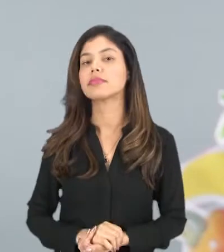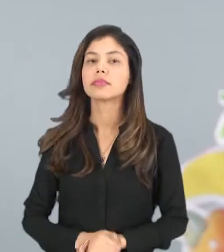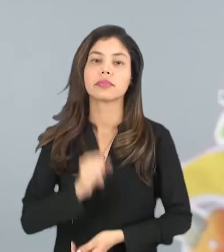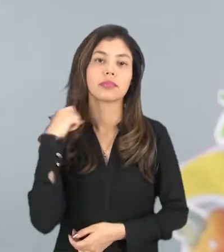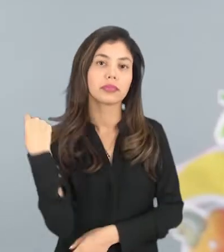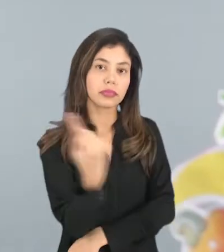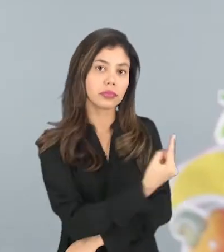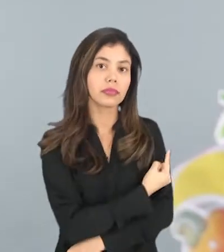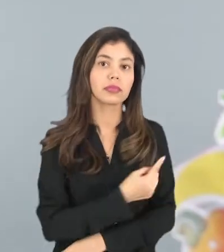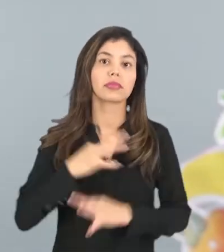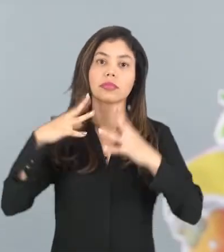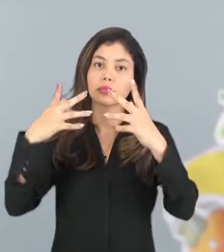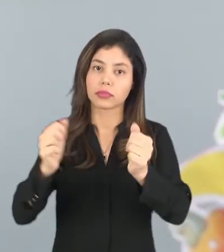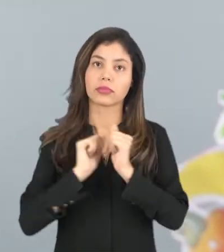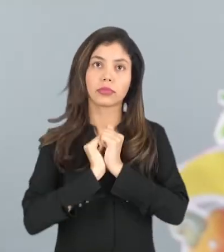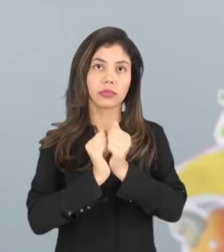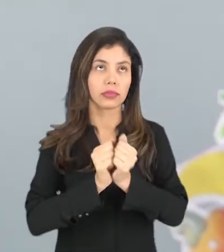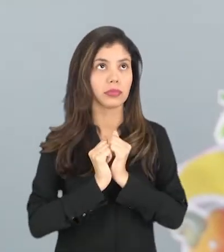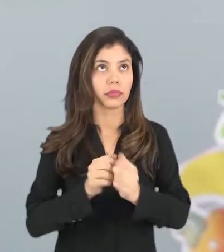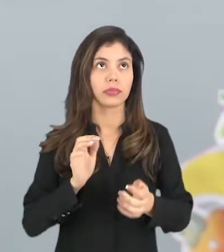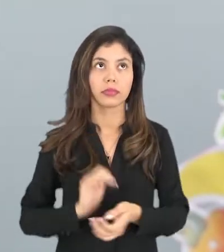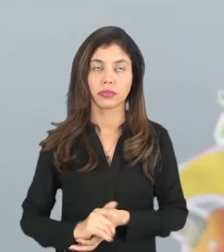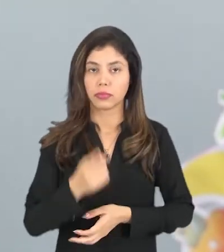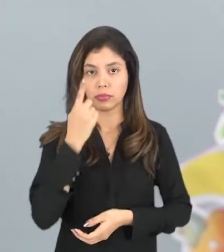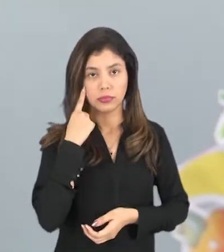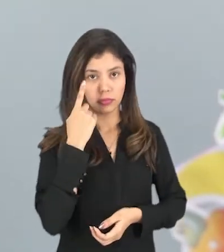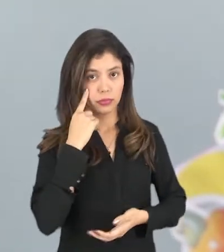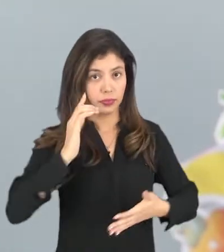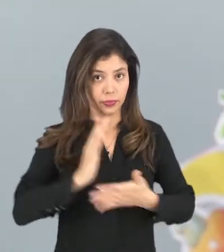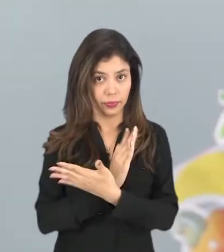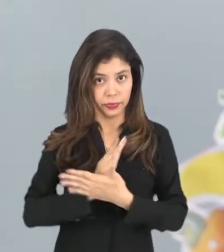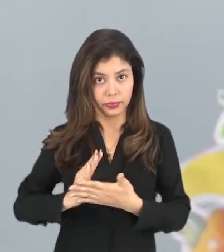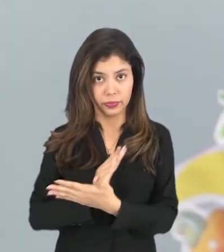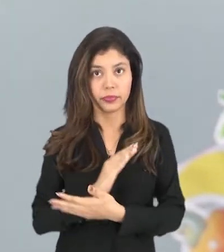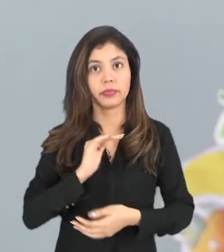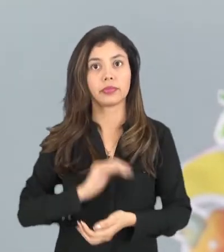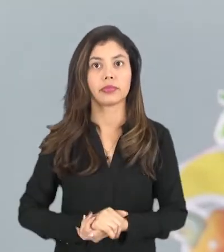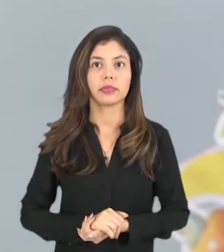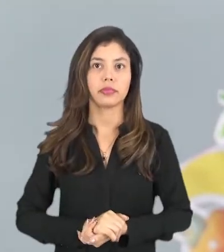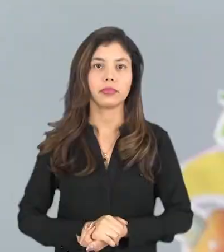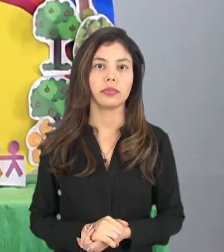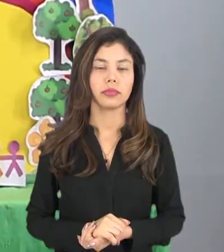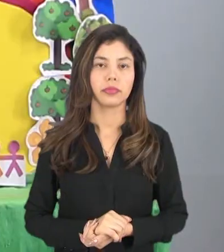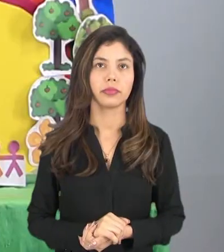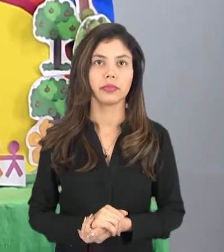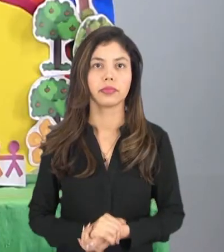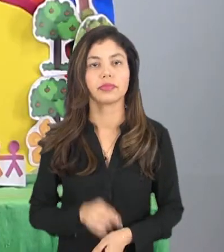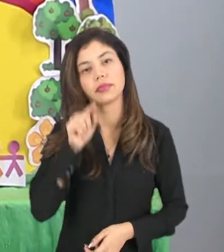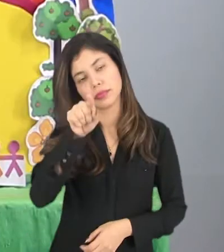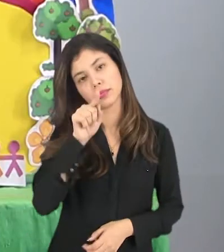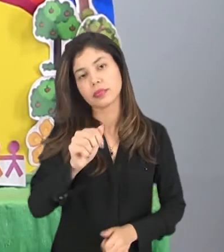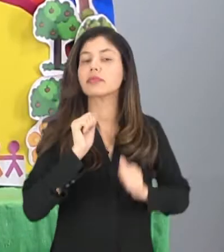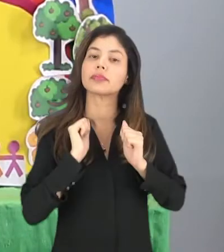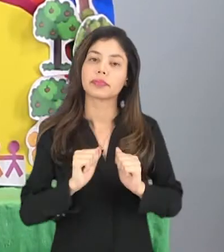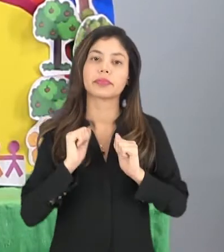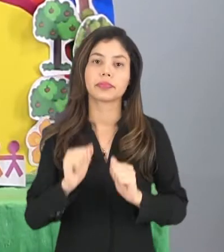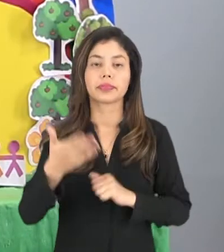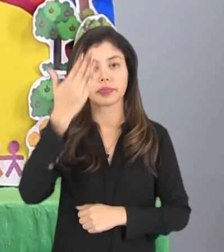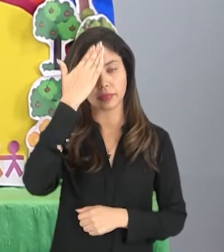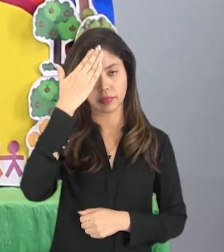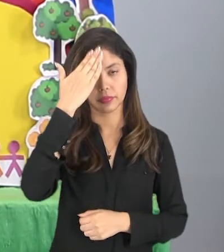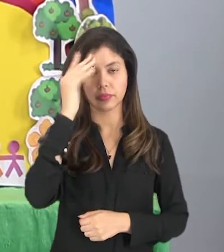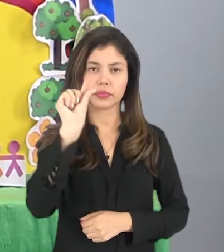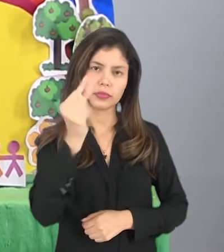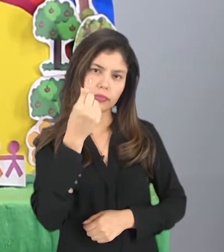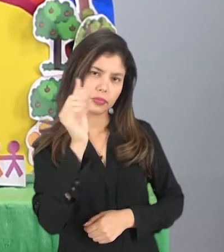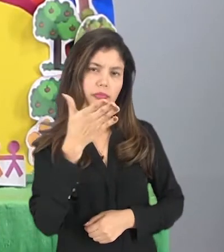nós viveremos em harmonia. Vamos verificar algumas situações para que vocês possam compreender um